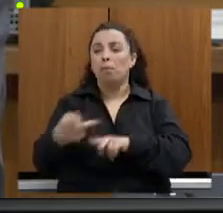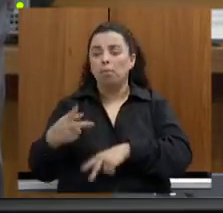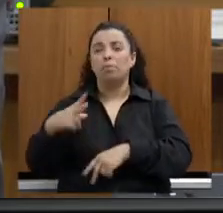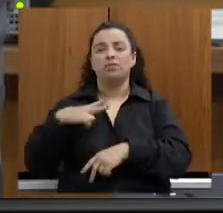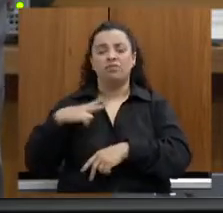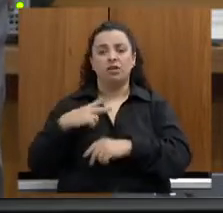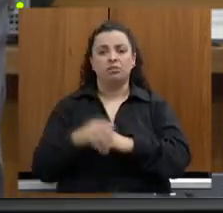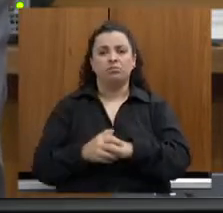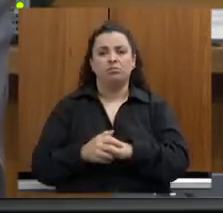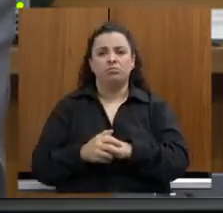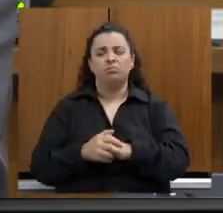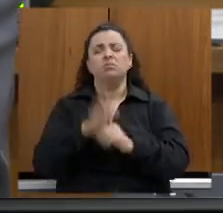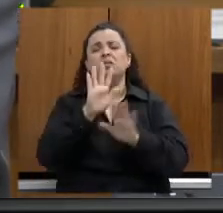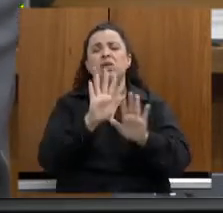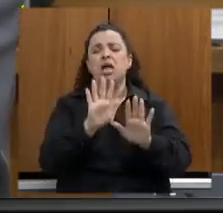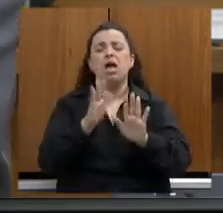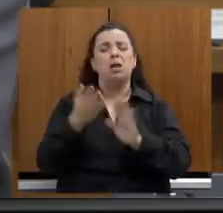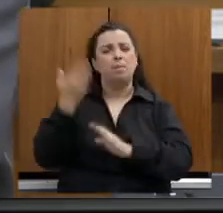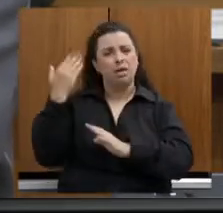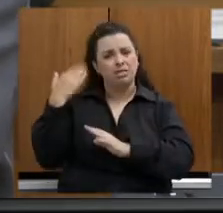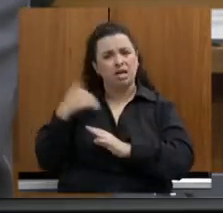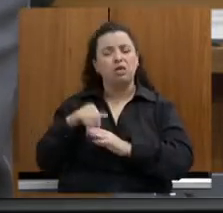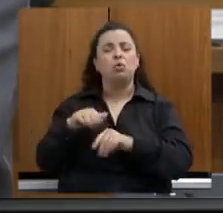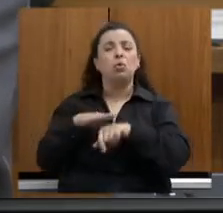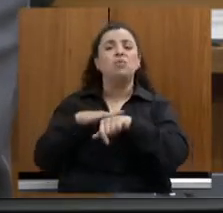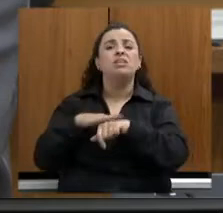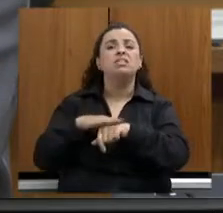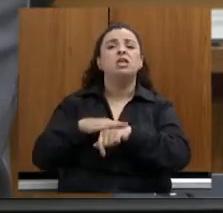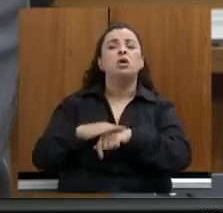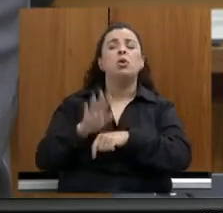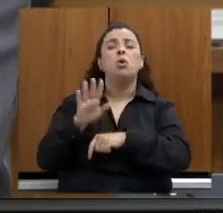Marcato, se não me engano, o Mineirinho estava no processo